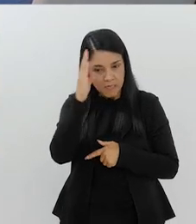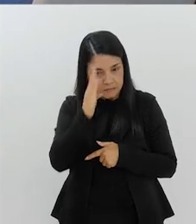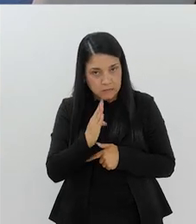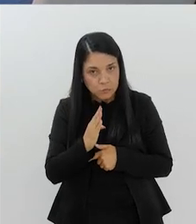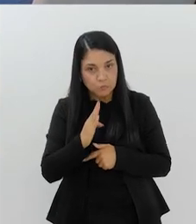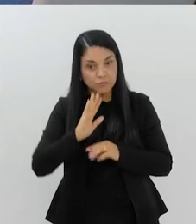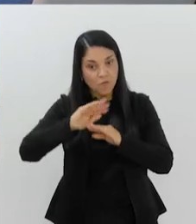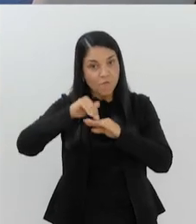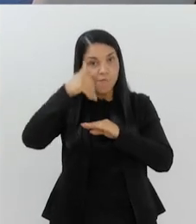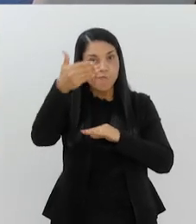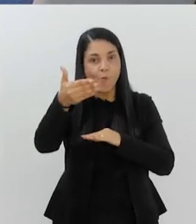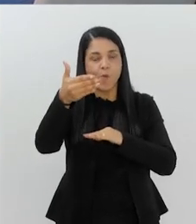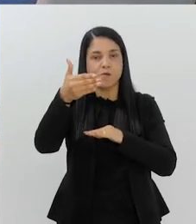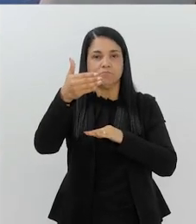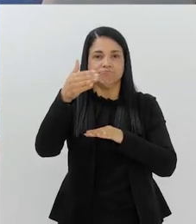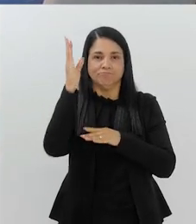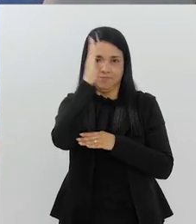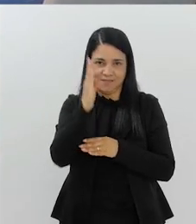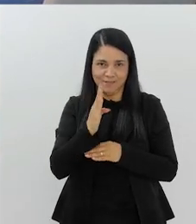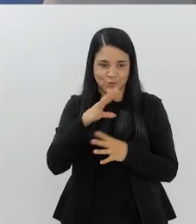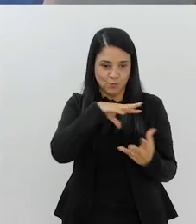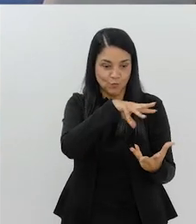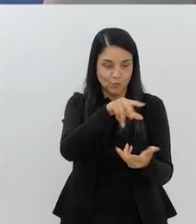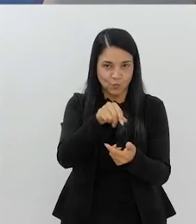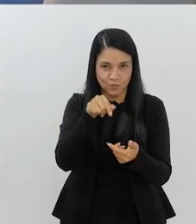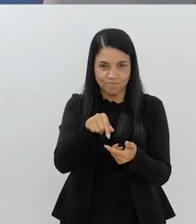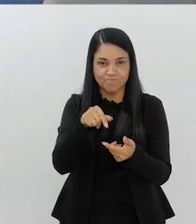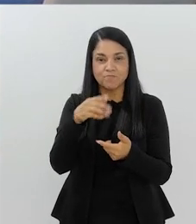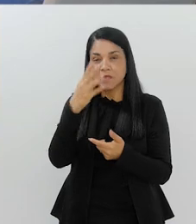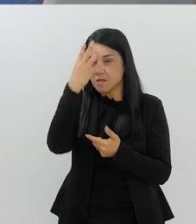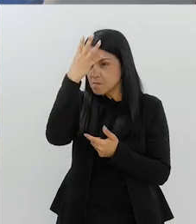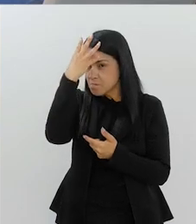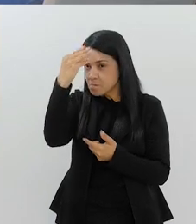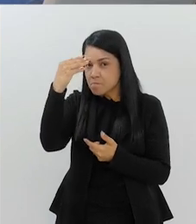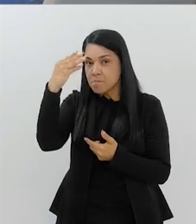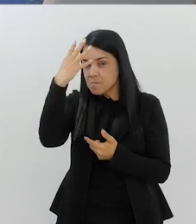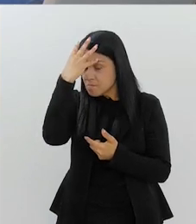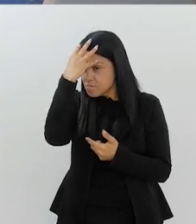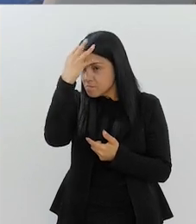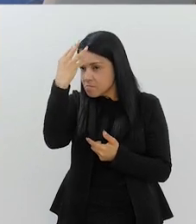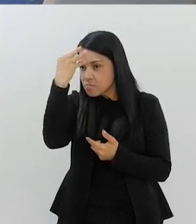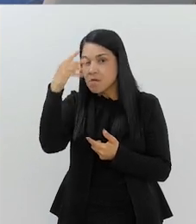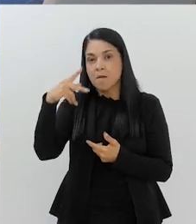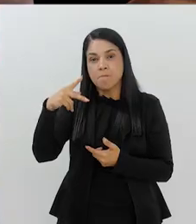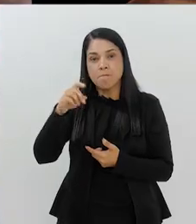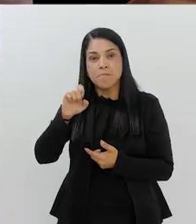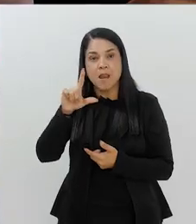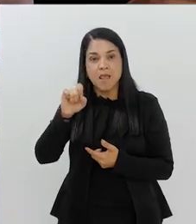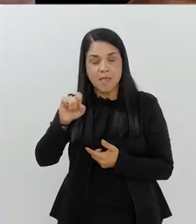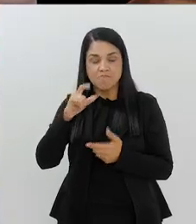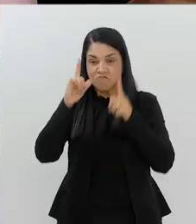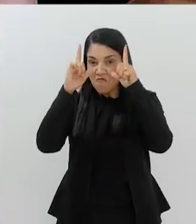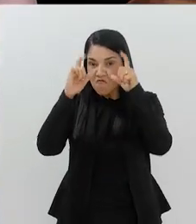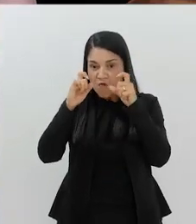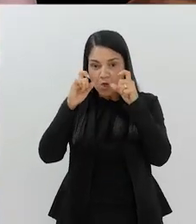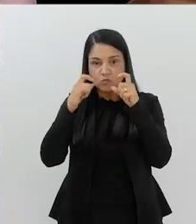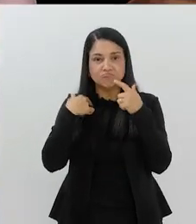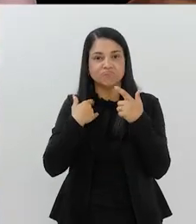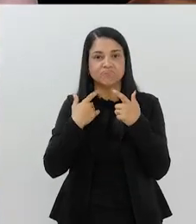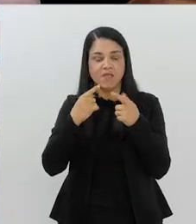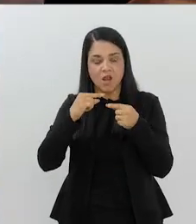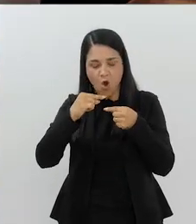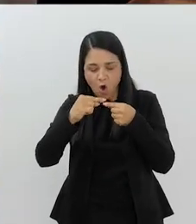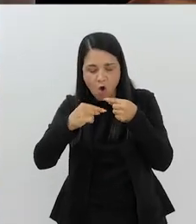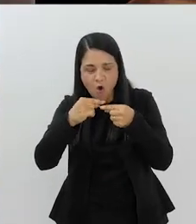aqui pelo Brasil. E lá fora. E lá fora. Pelé, numa época em que você não sabia se a fotografia tinha dado